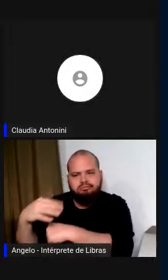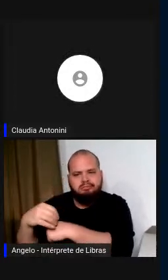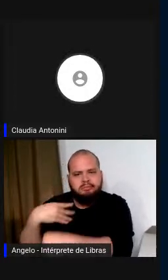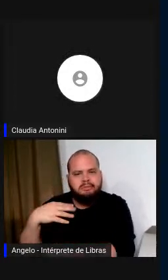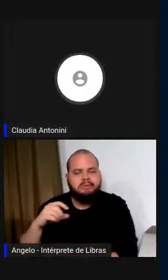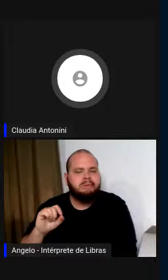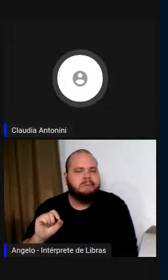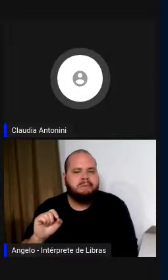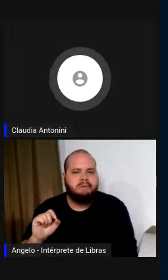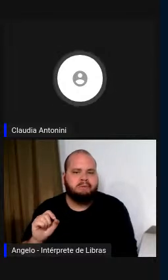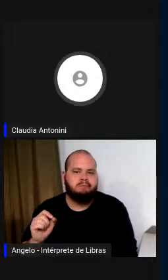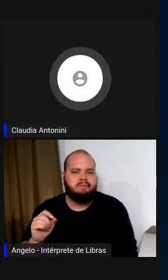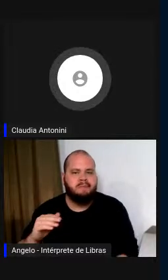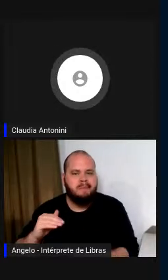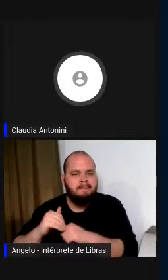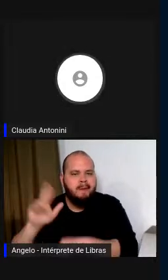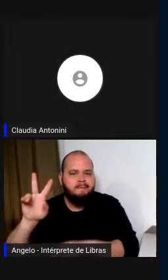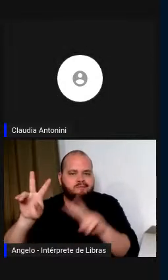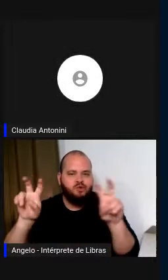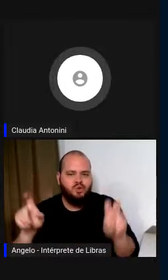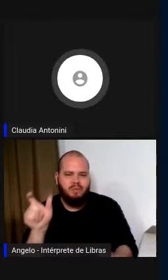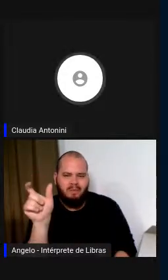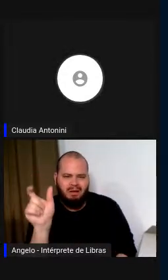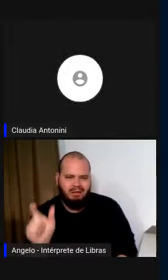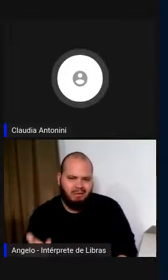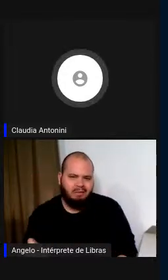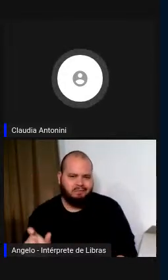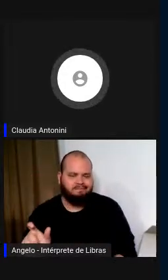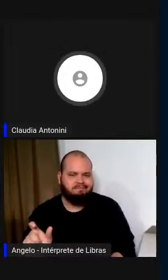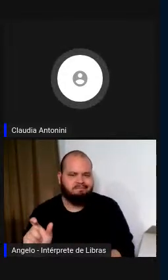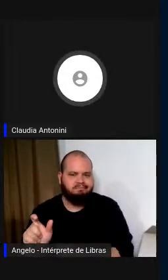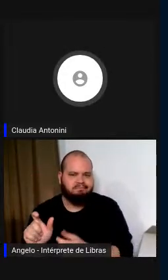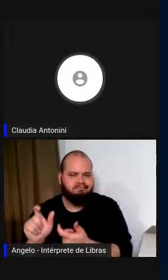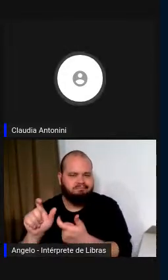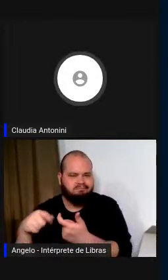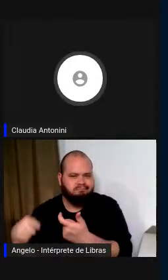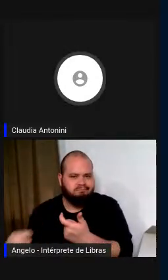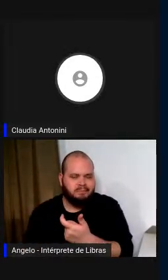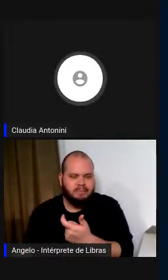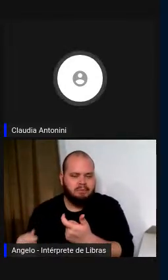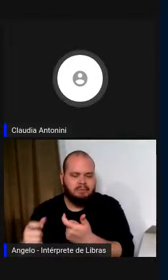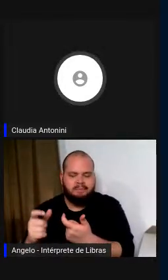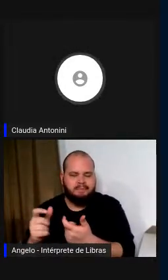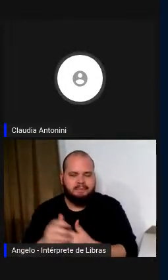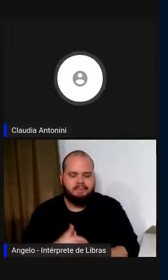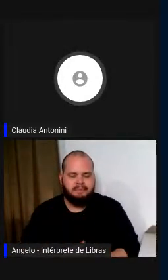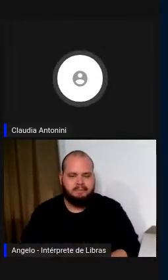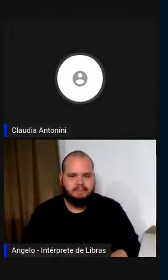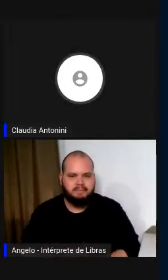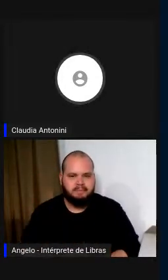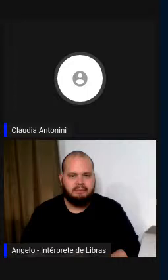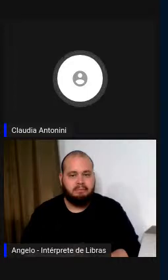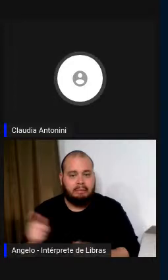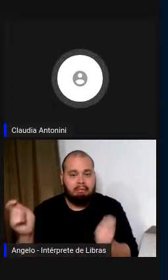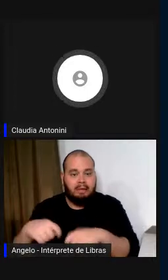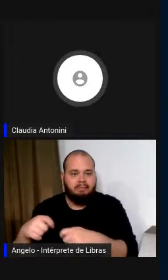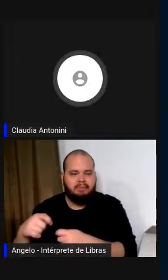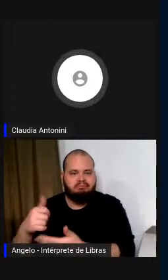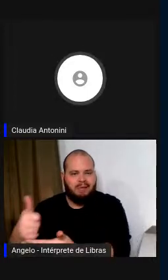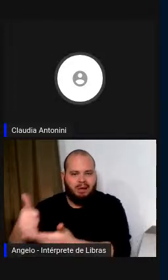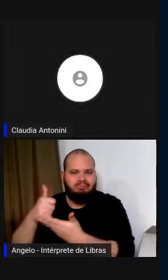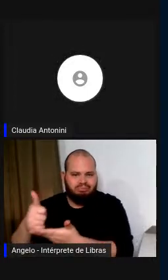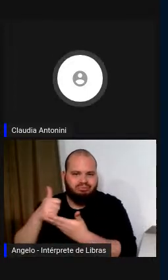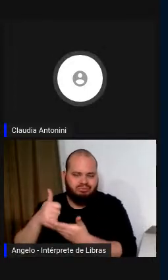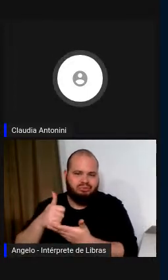de terminologia que poderia inserir no nosso fluxo de notas para dar um